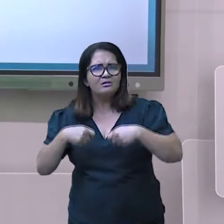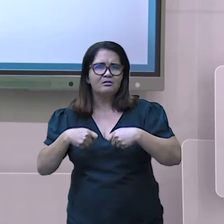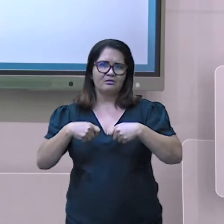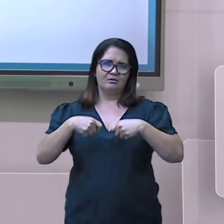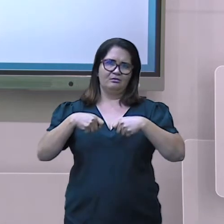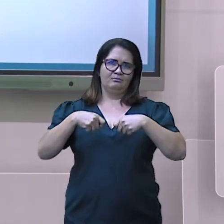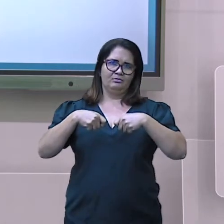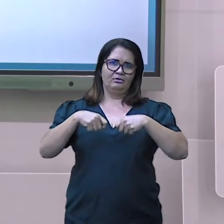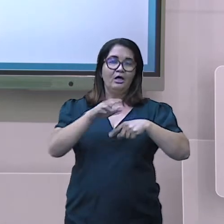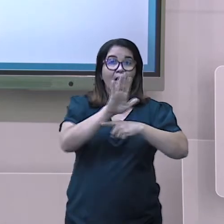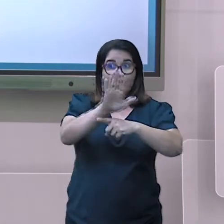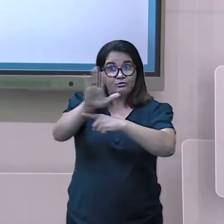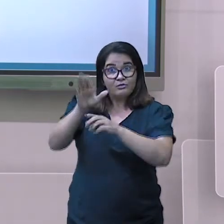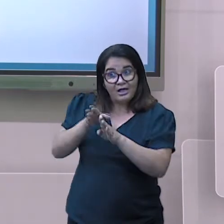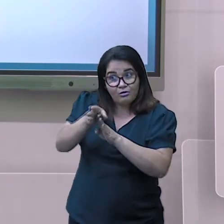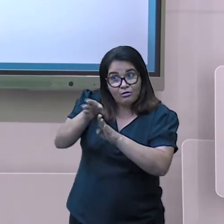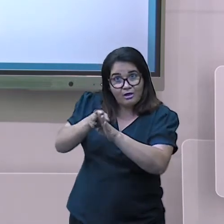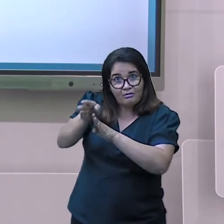5 R's.